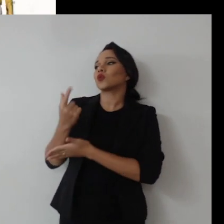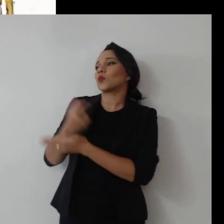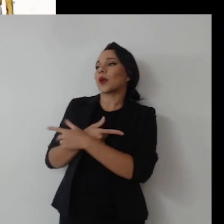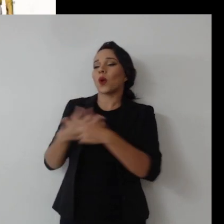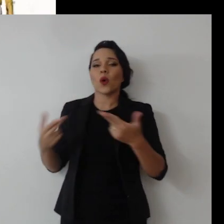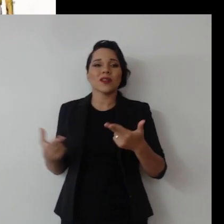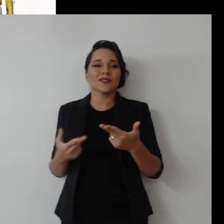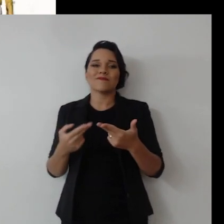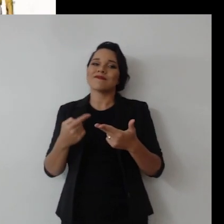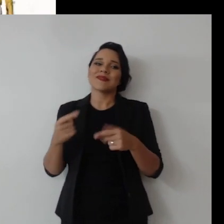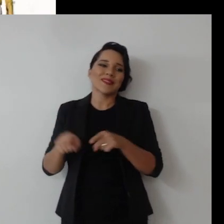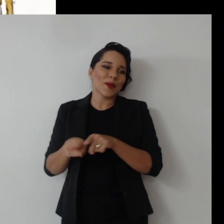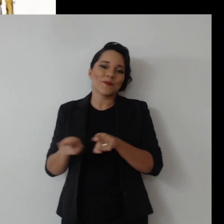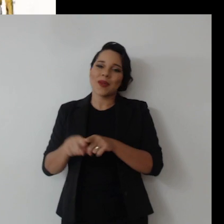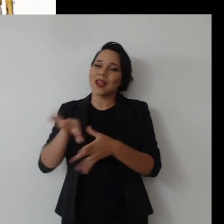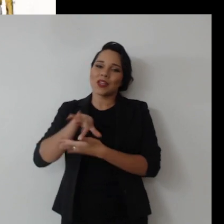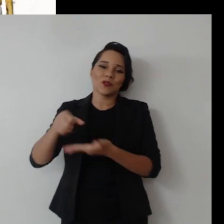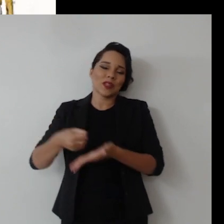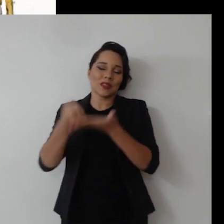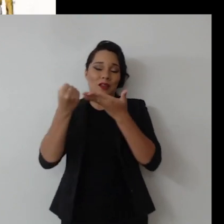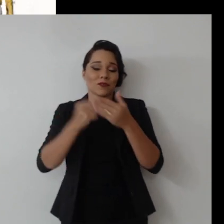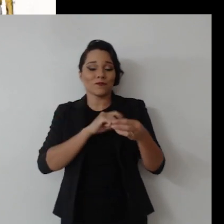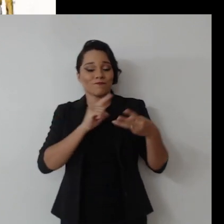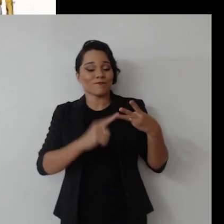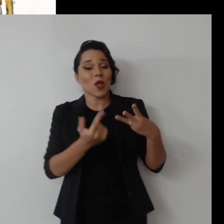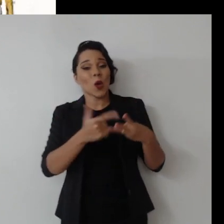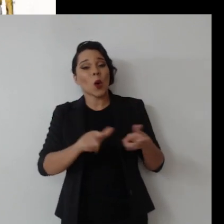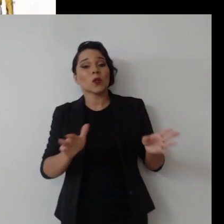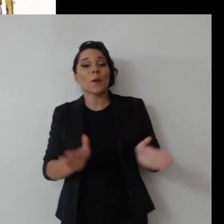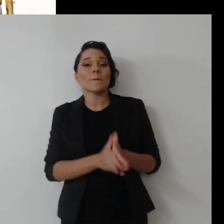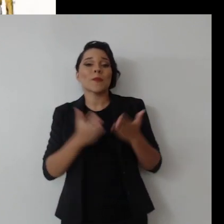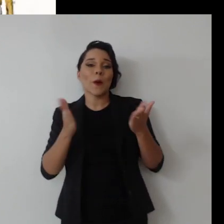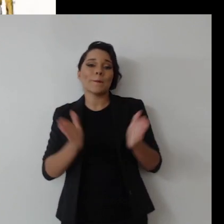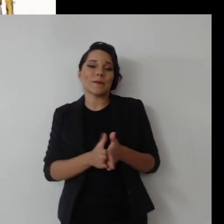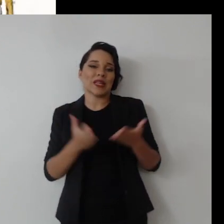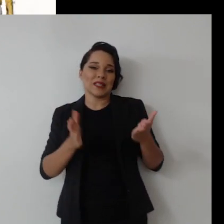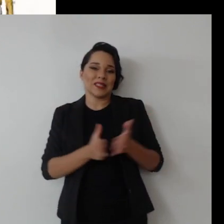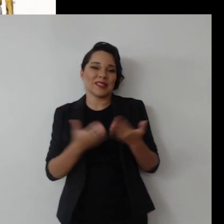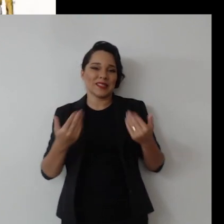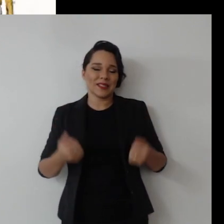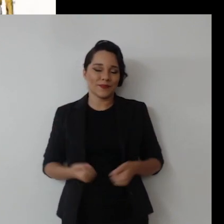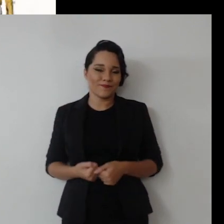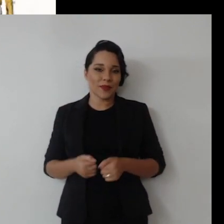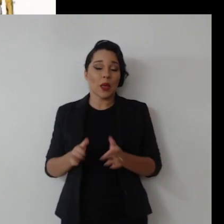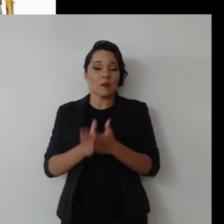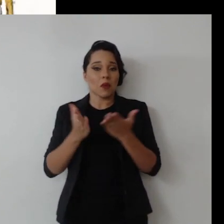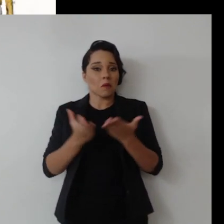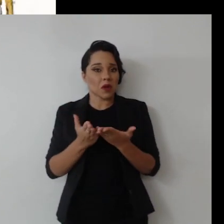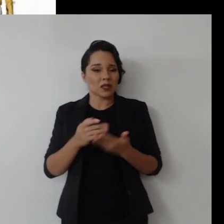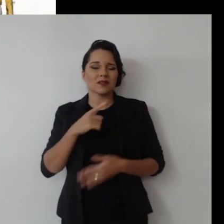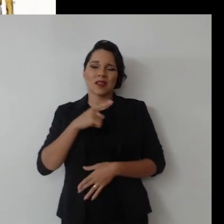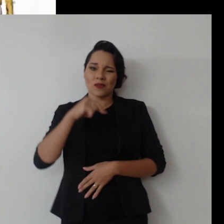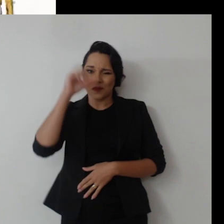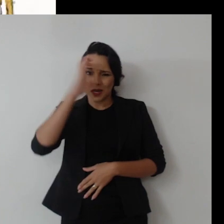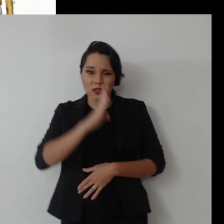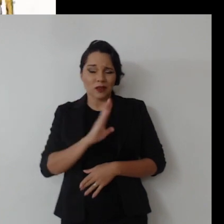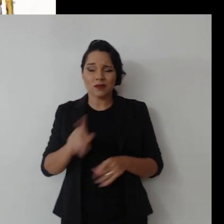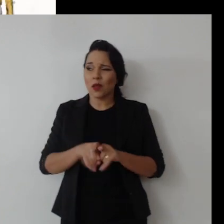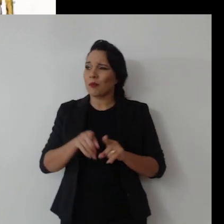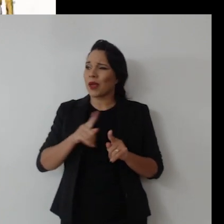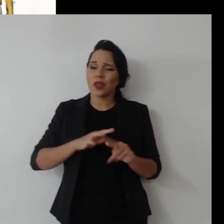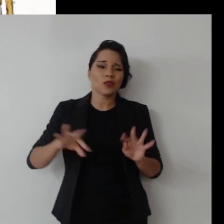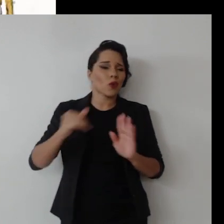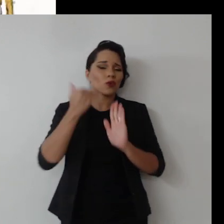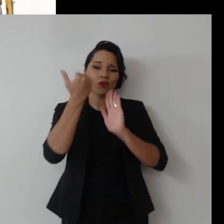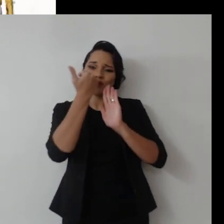insustentável. E a pobreza, que ela está presente não só fortemente no Brasil, mas como